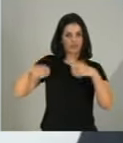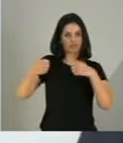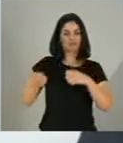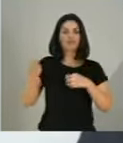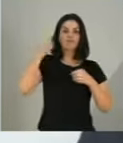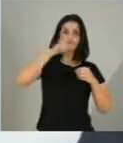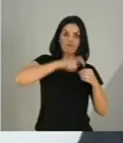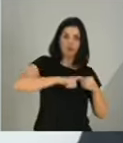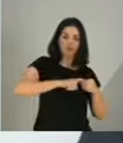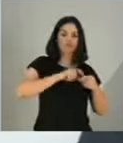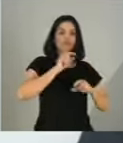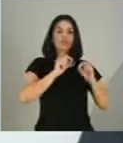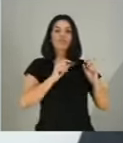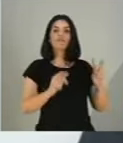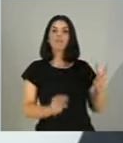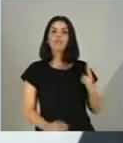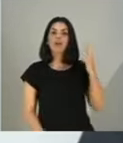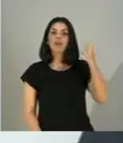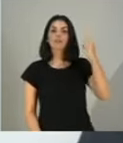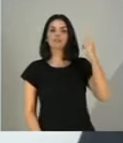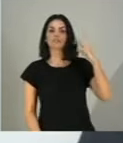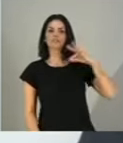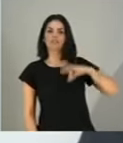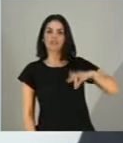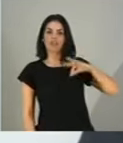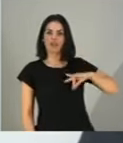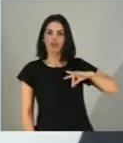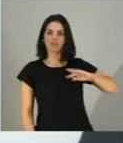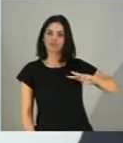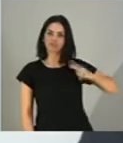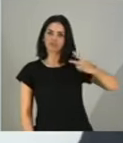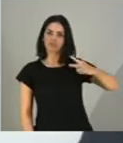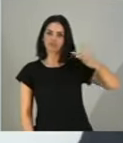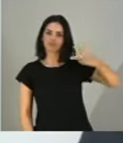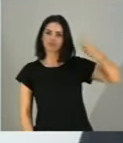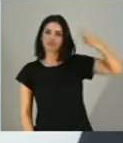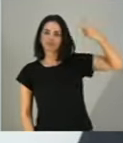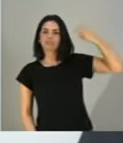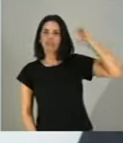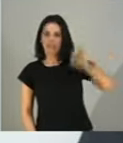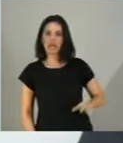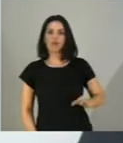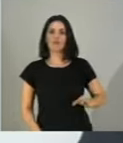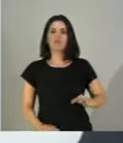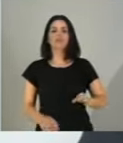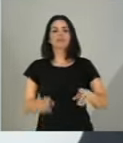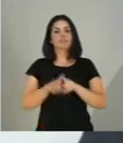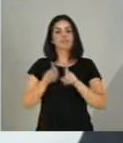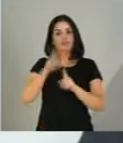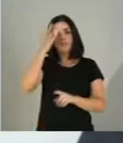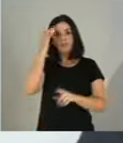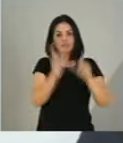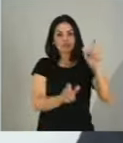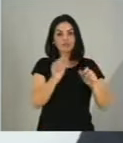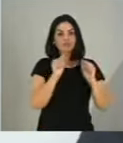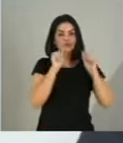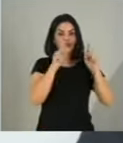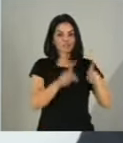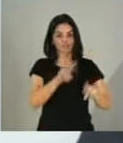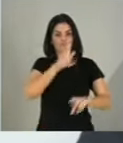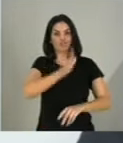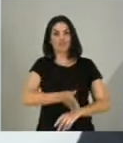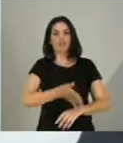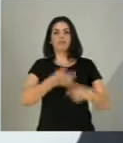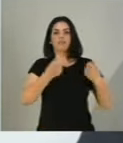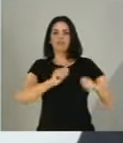política nacional de valorização do salário mínimo extensivo aos aposentados. Tramita, nessa